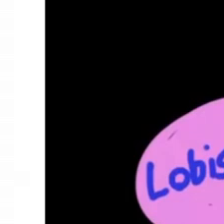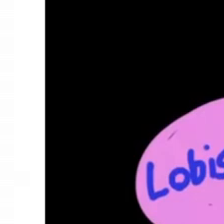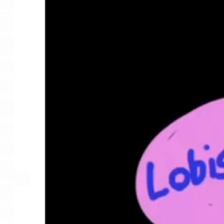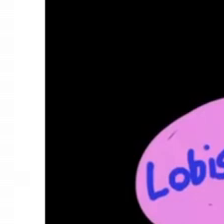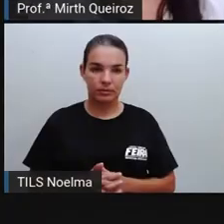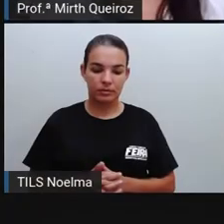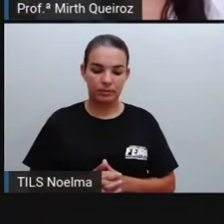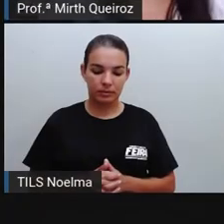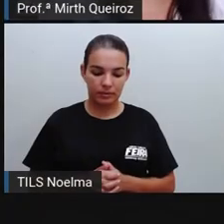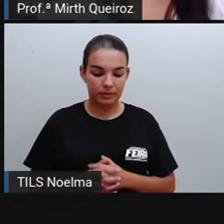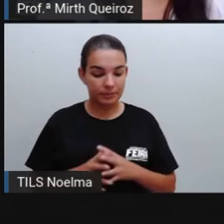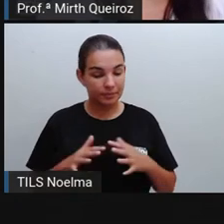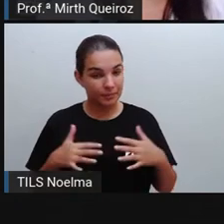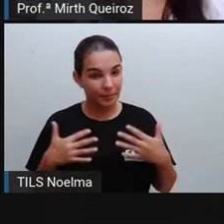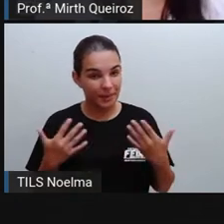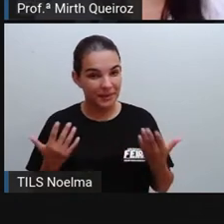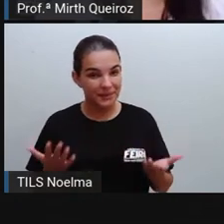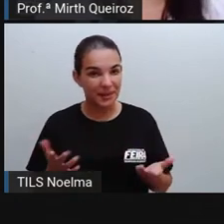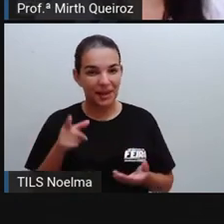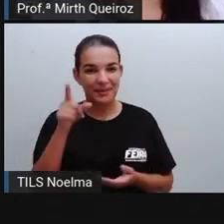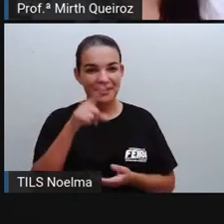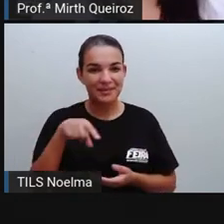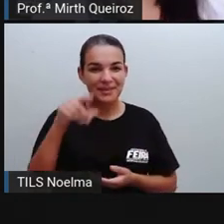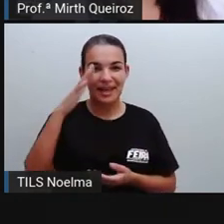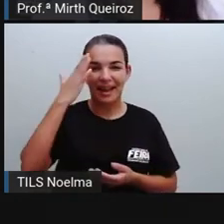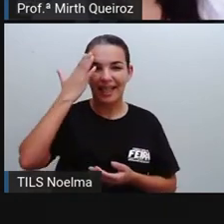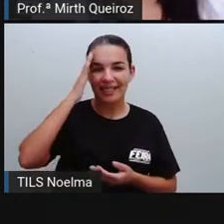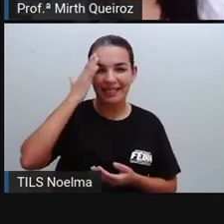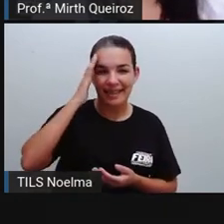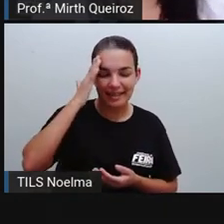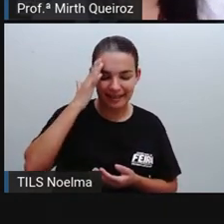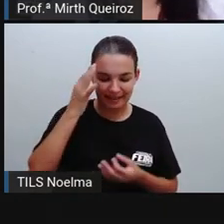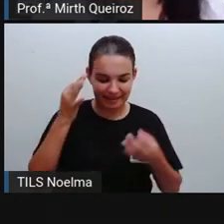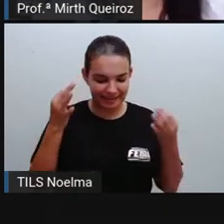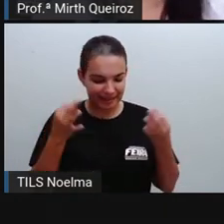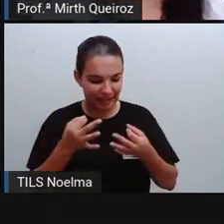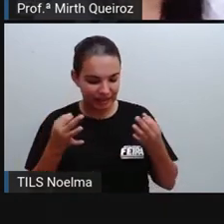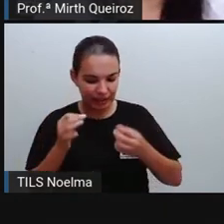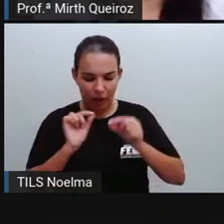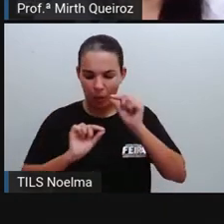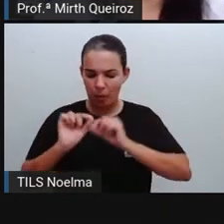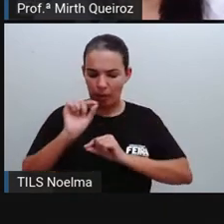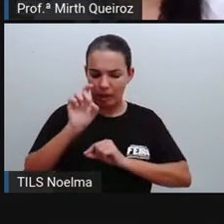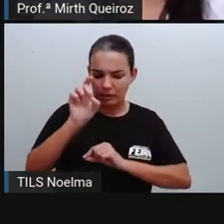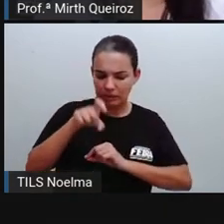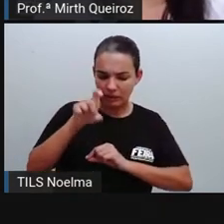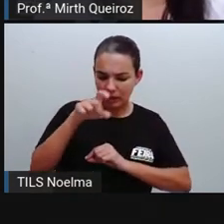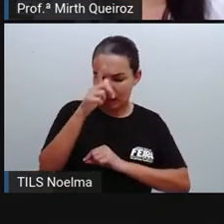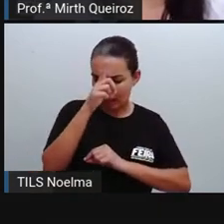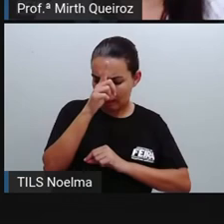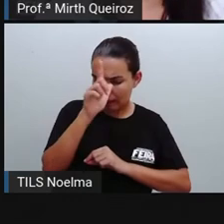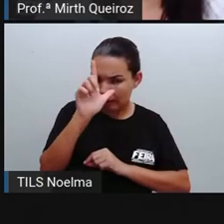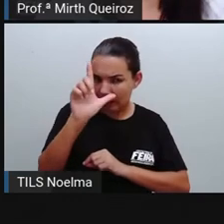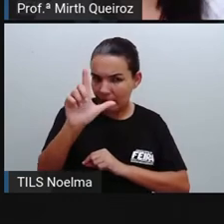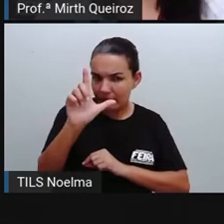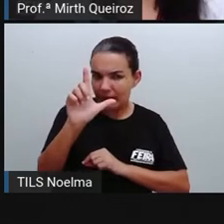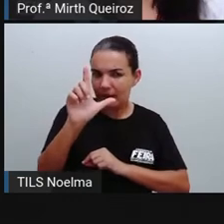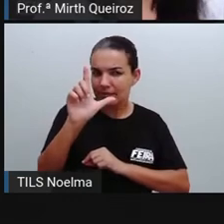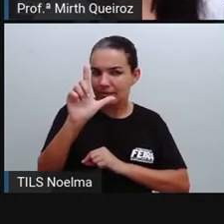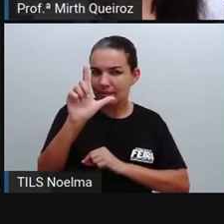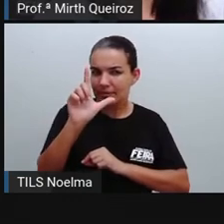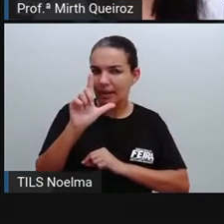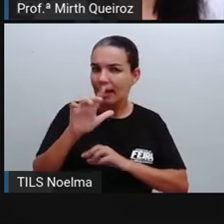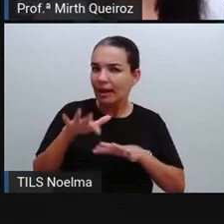E aí, galerinha, entenderam aí direitinho O que seriam essas lendas? As lendas, elas são